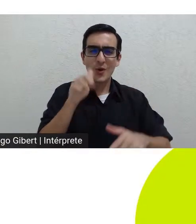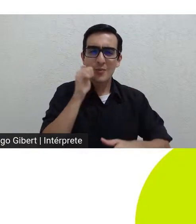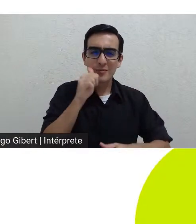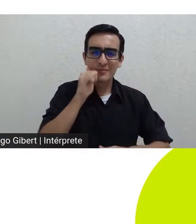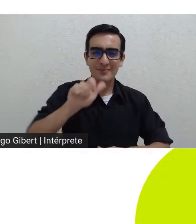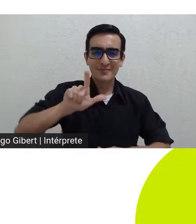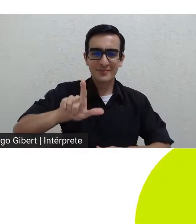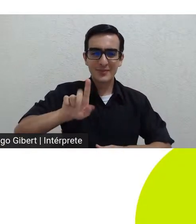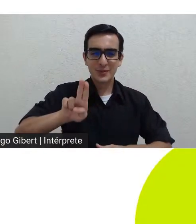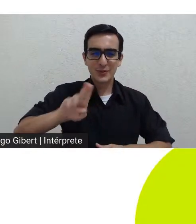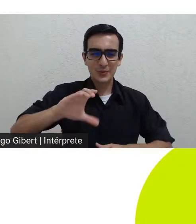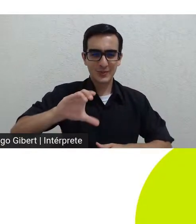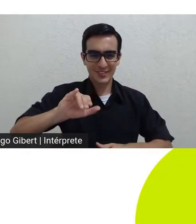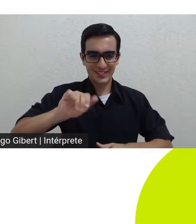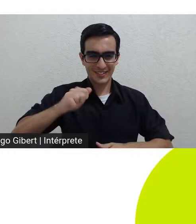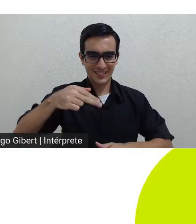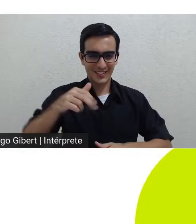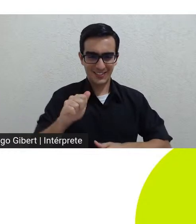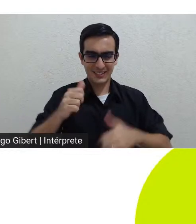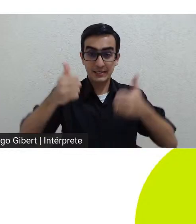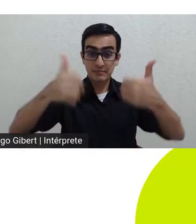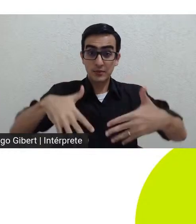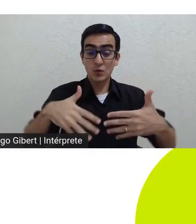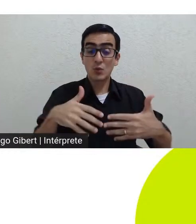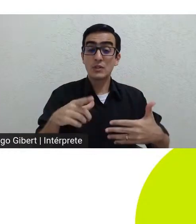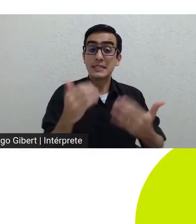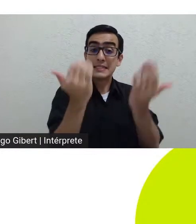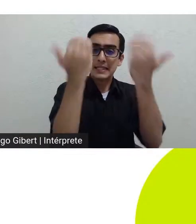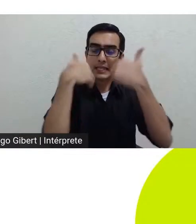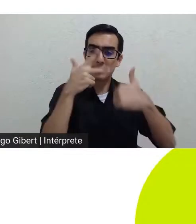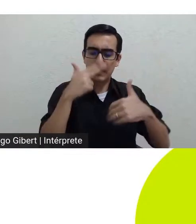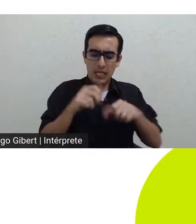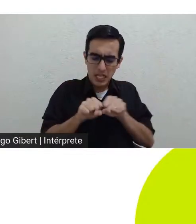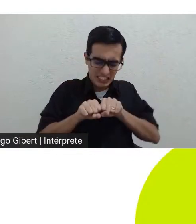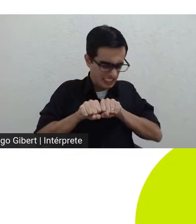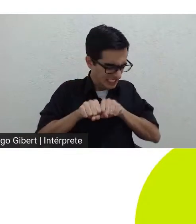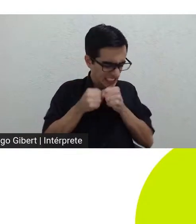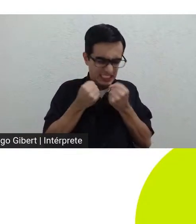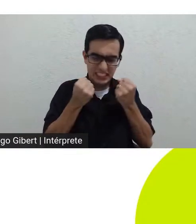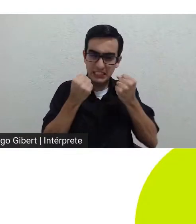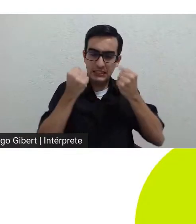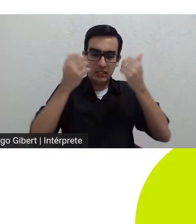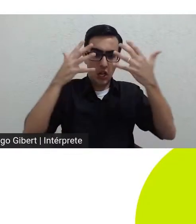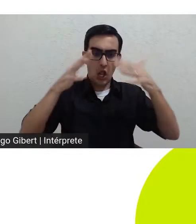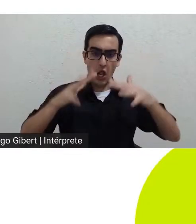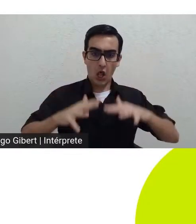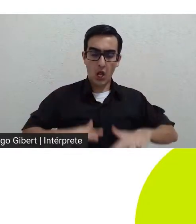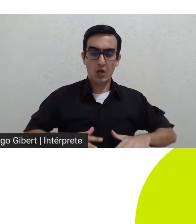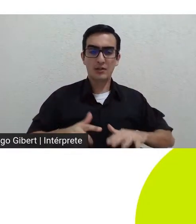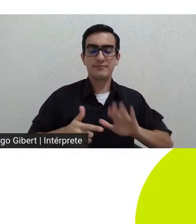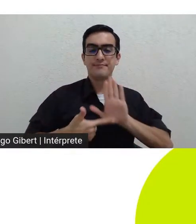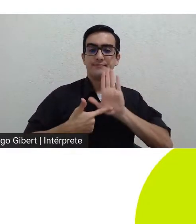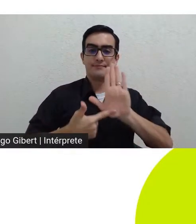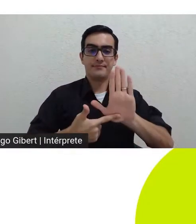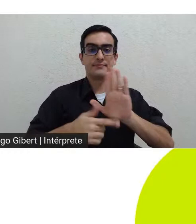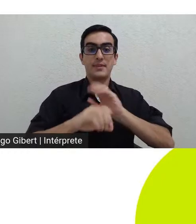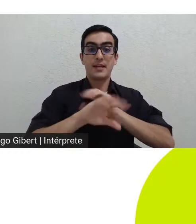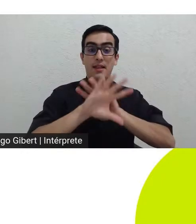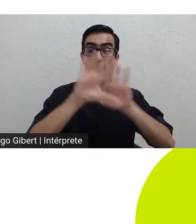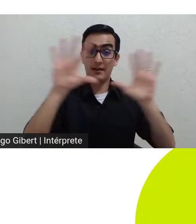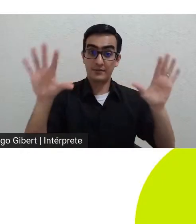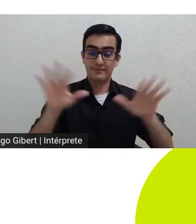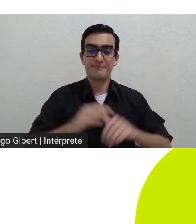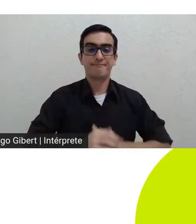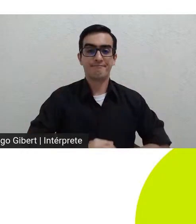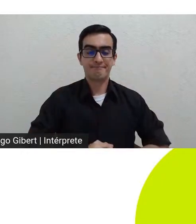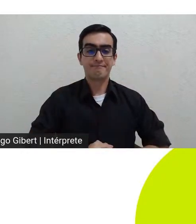forte tonalidade destrutiva se exerce mais diretamente o que significa